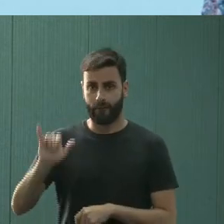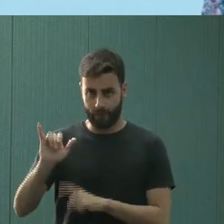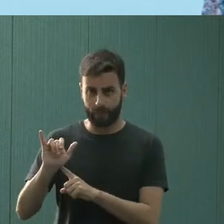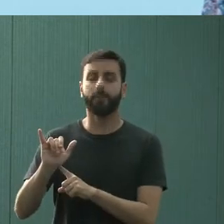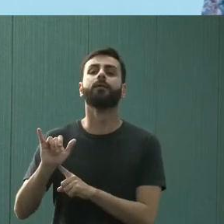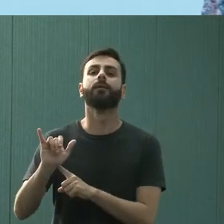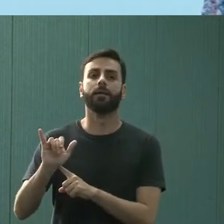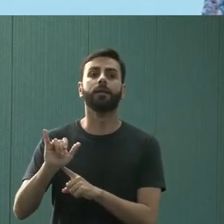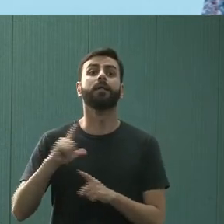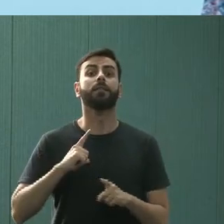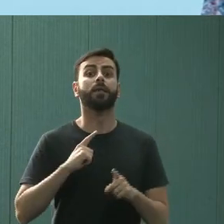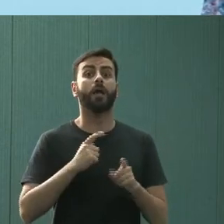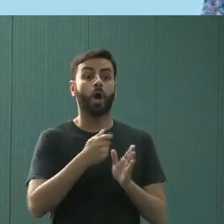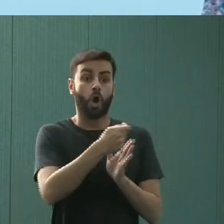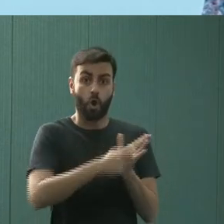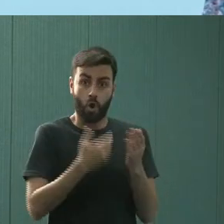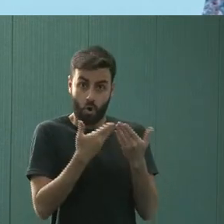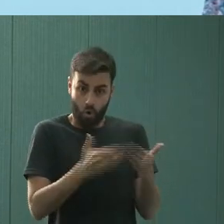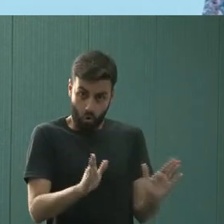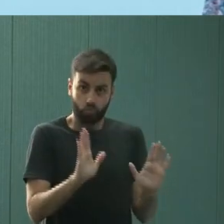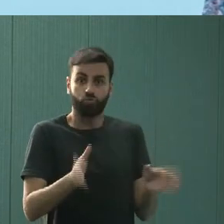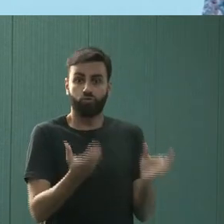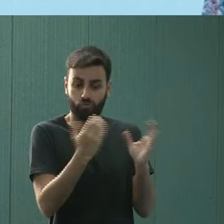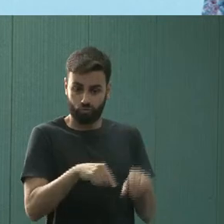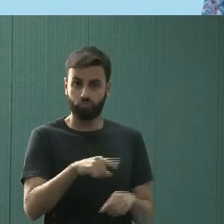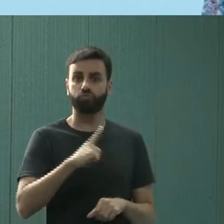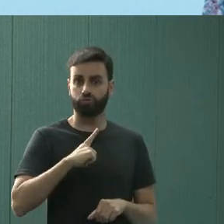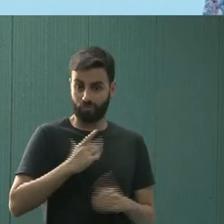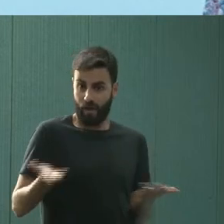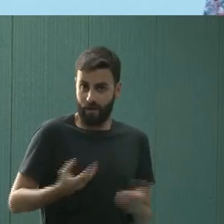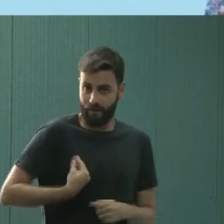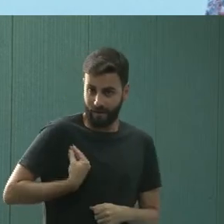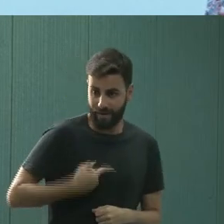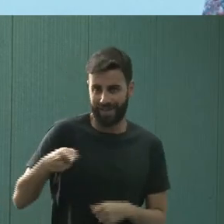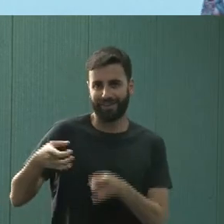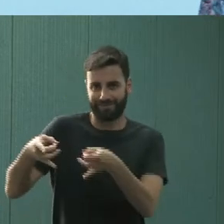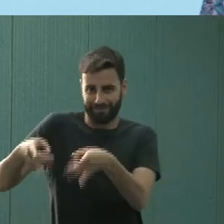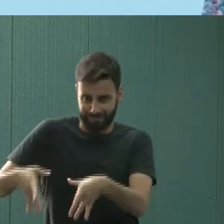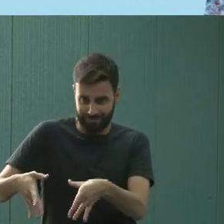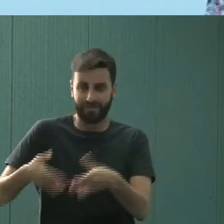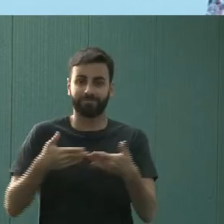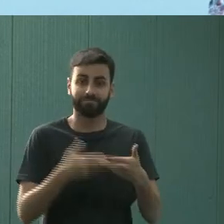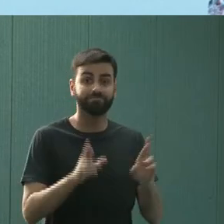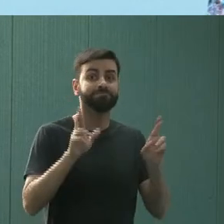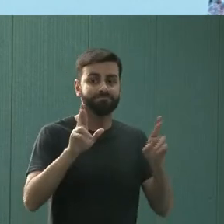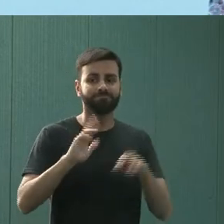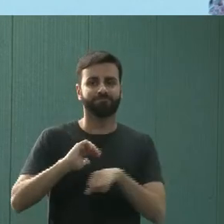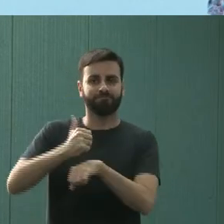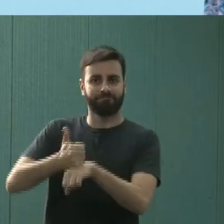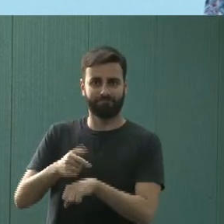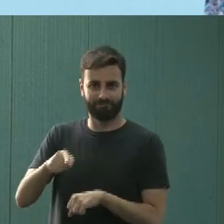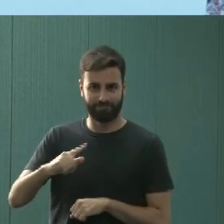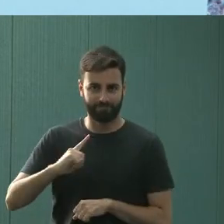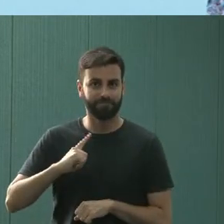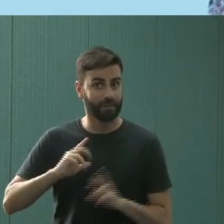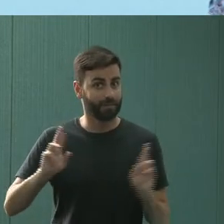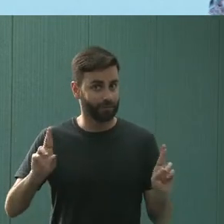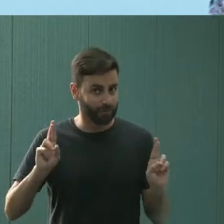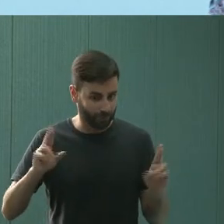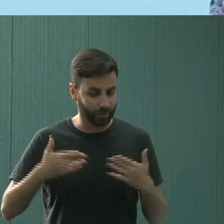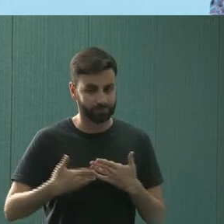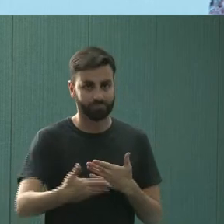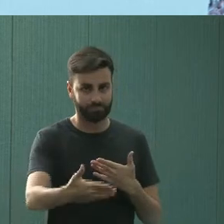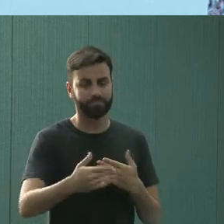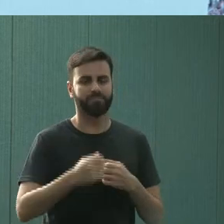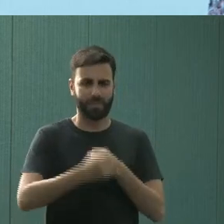a gente está com o concurso aberto para a psiquiatra. Então, gente espera repor essa vaga aí no